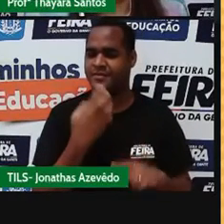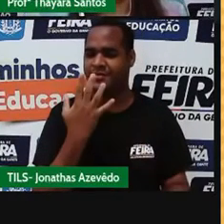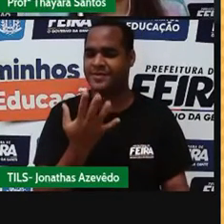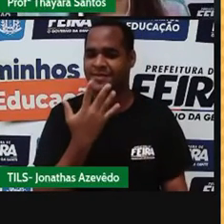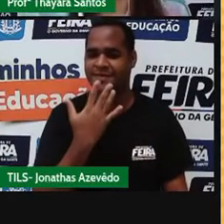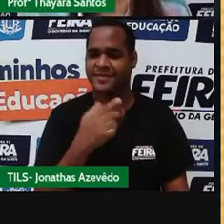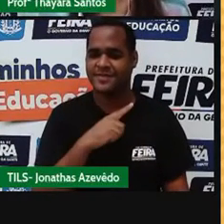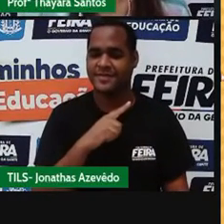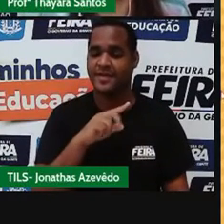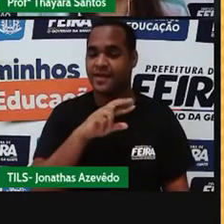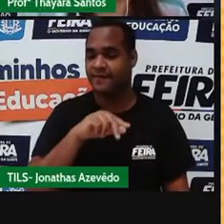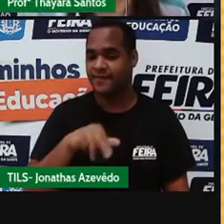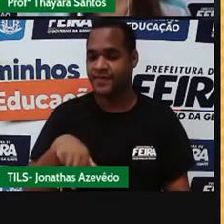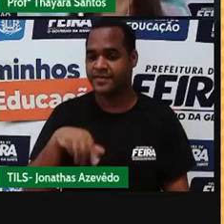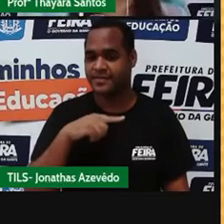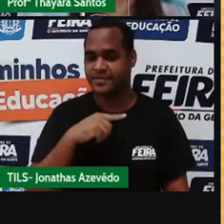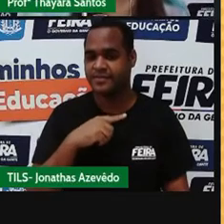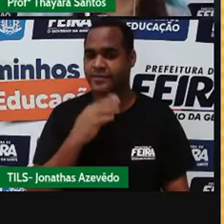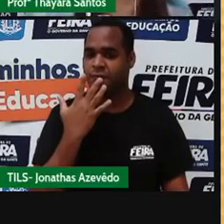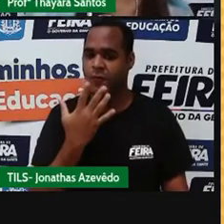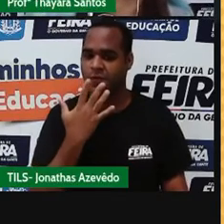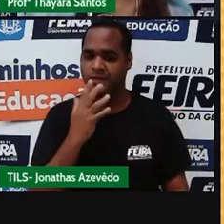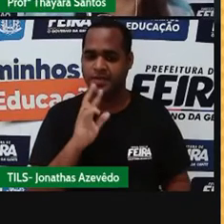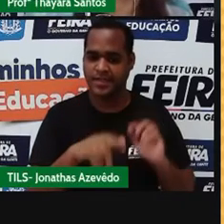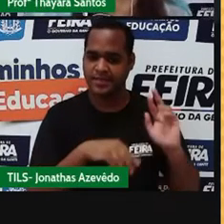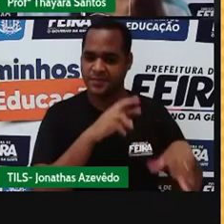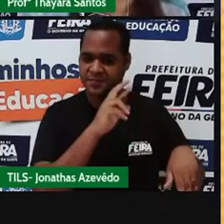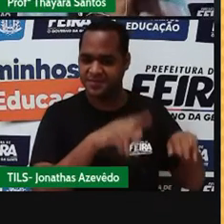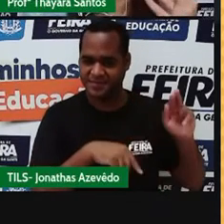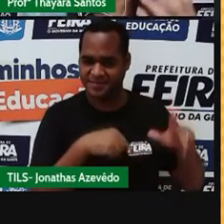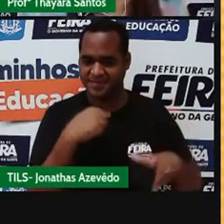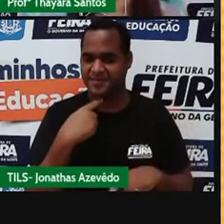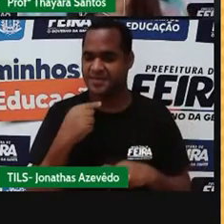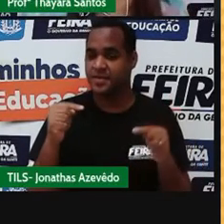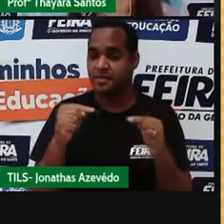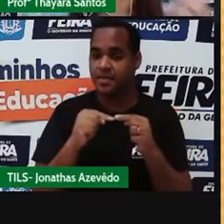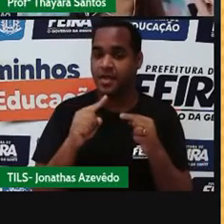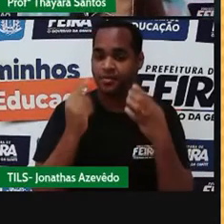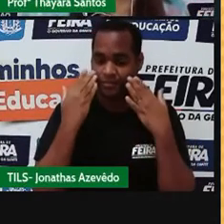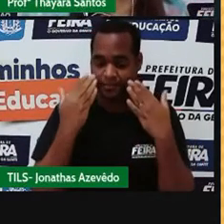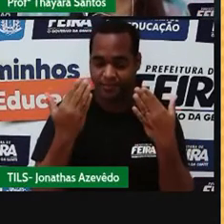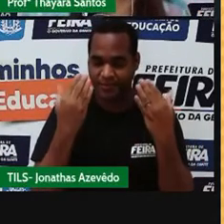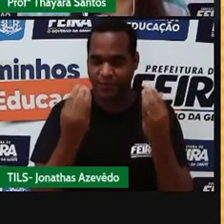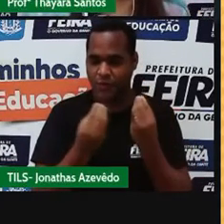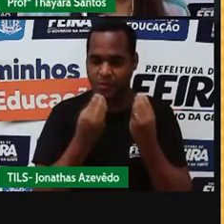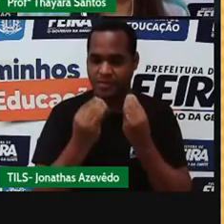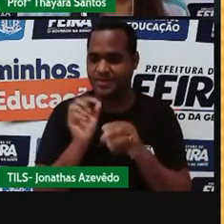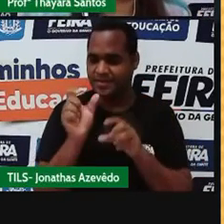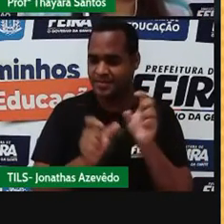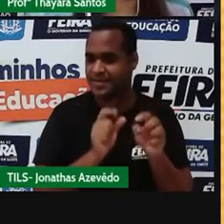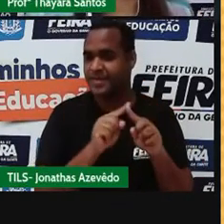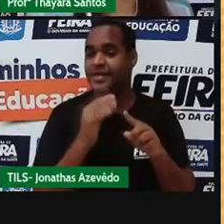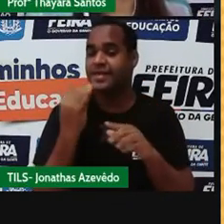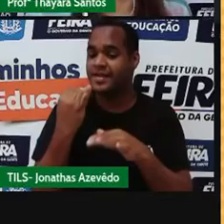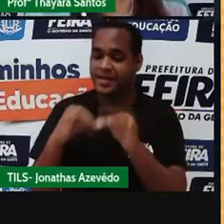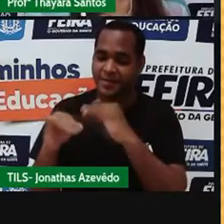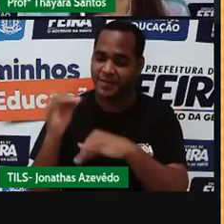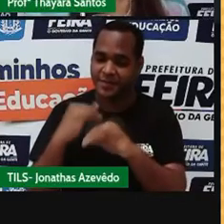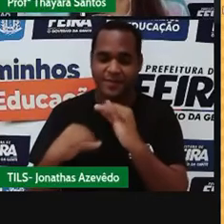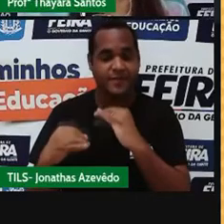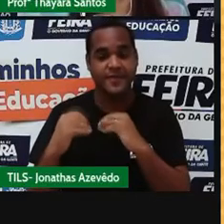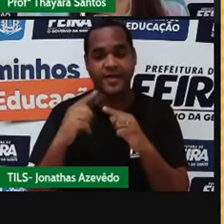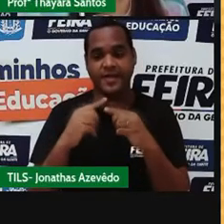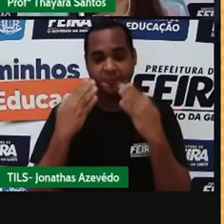diferentes? Na verdade, cada cor tem um significado, está representando a propriedade daquele elemento químico. Então, os que estão